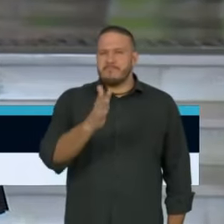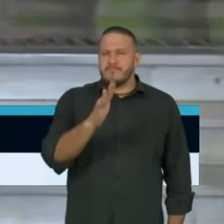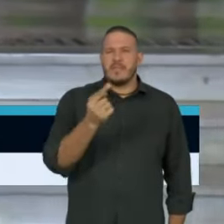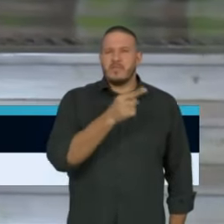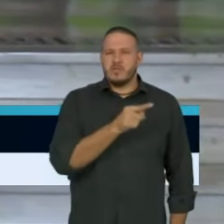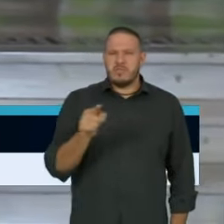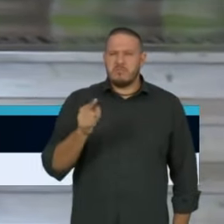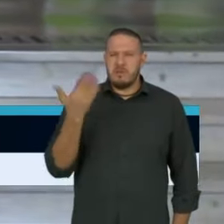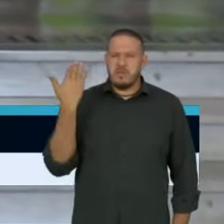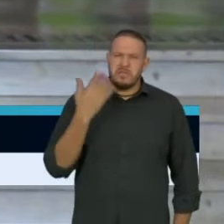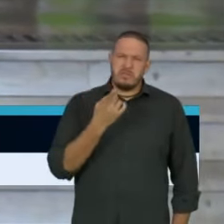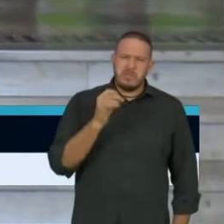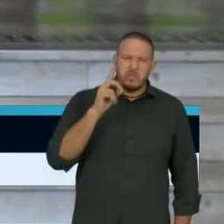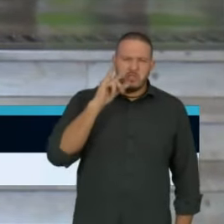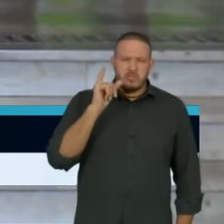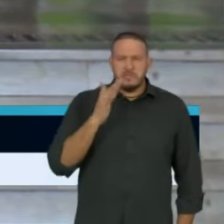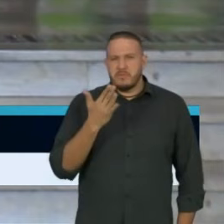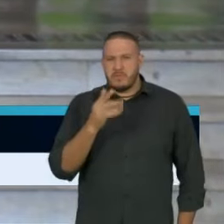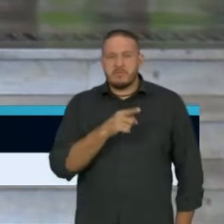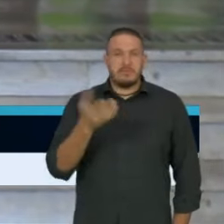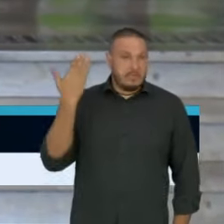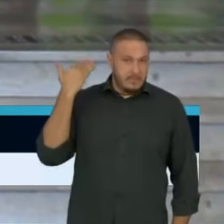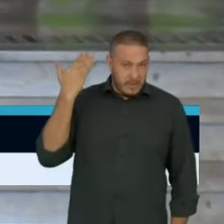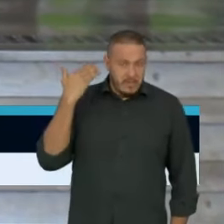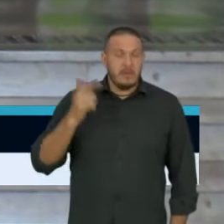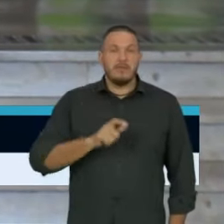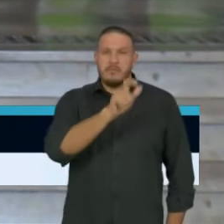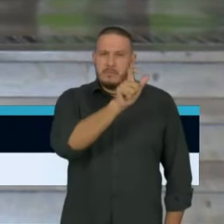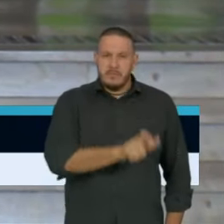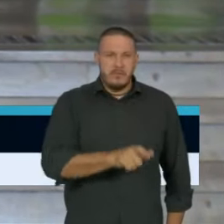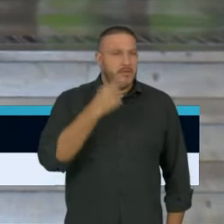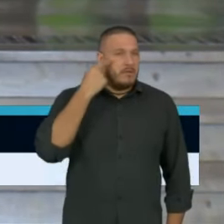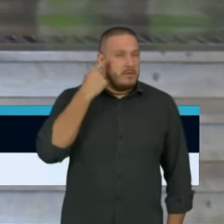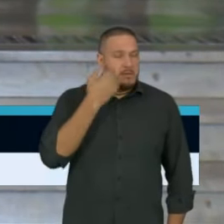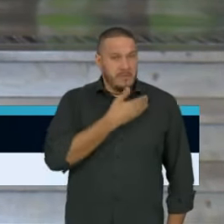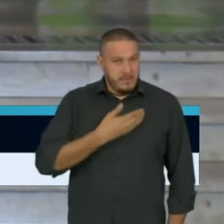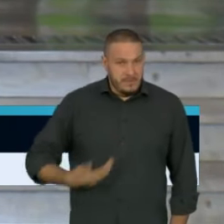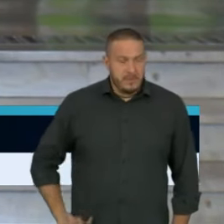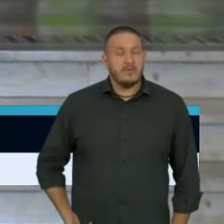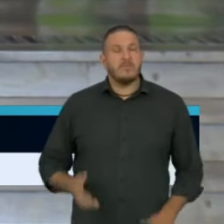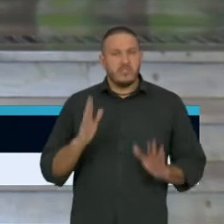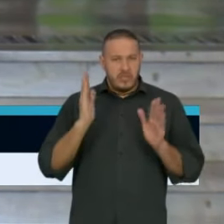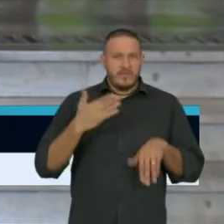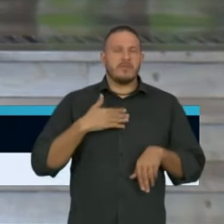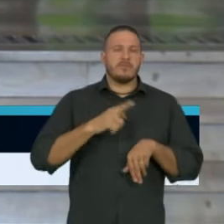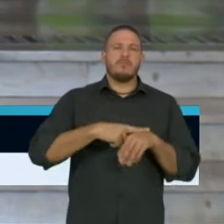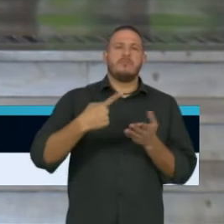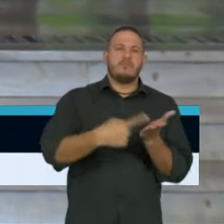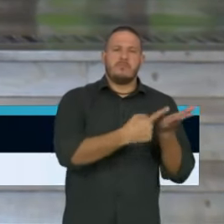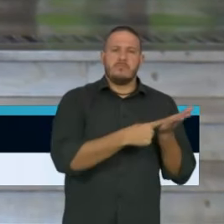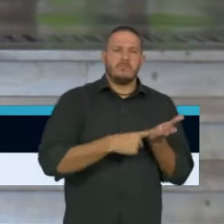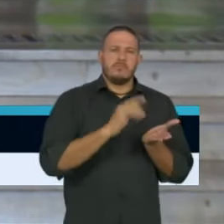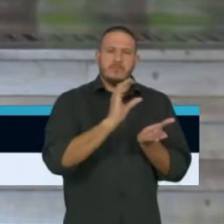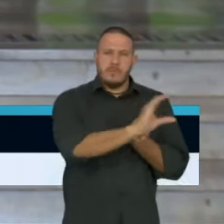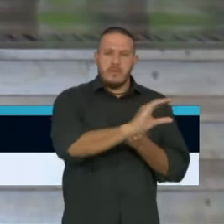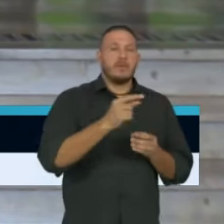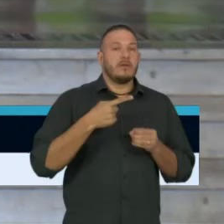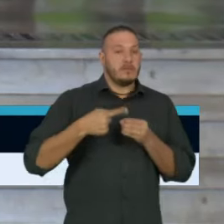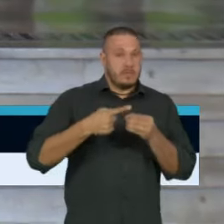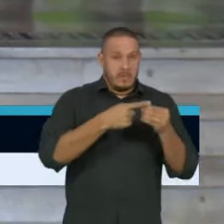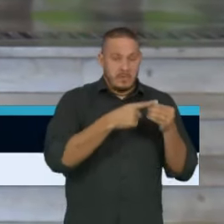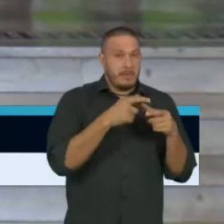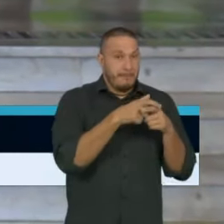dez dias, o senhor governador fez um aporte de recursos para os municípios com mais de 100 mil habitantes.